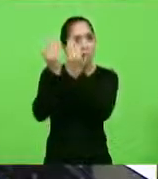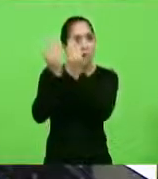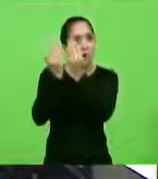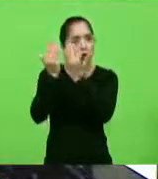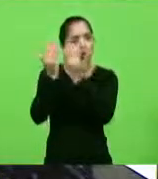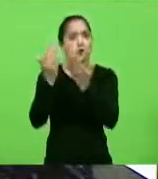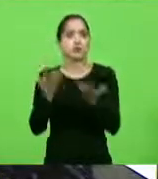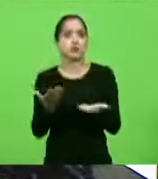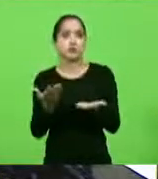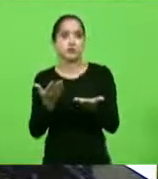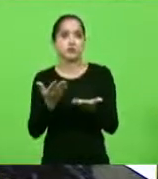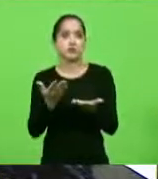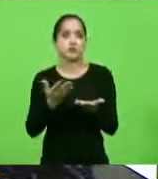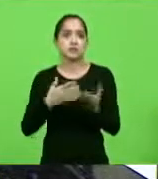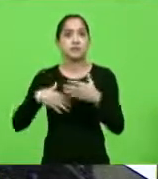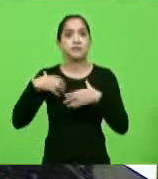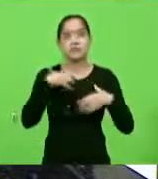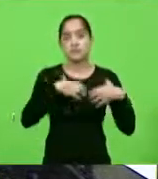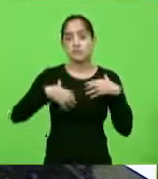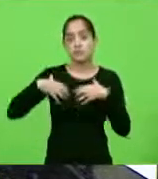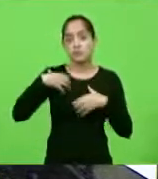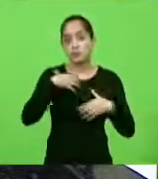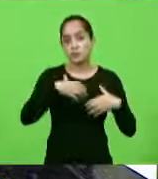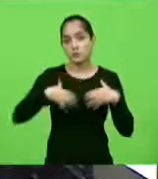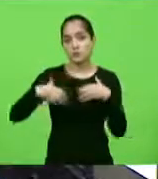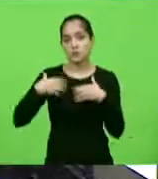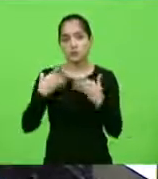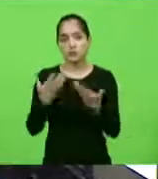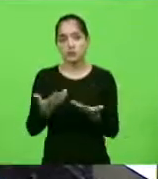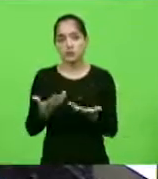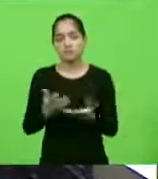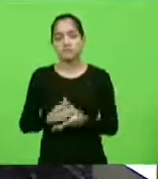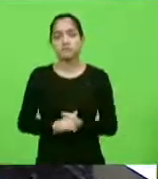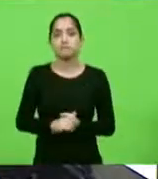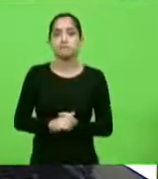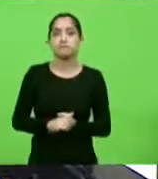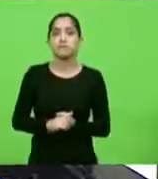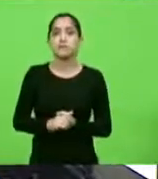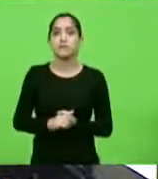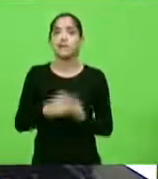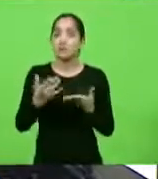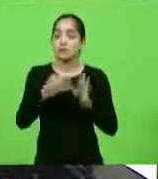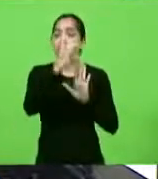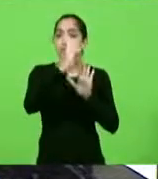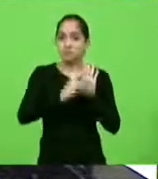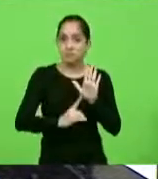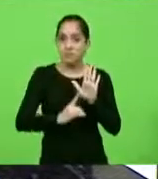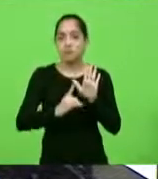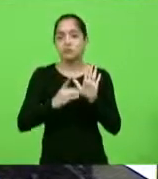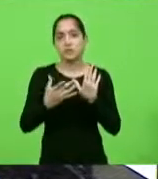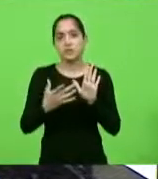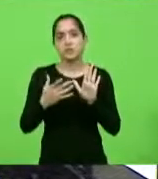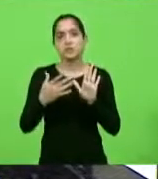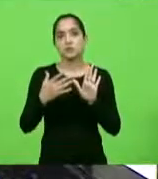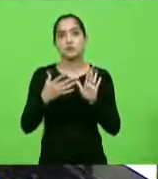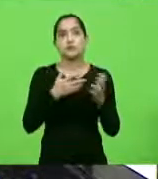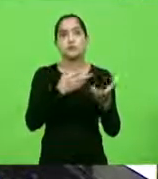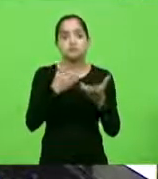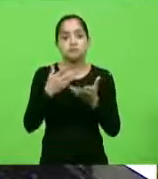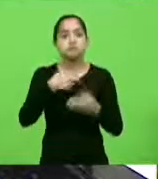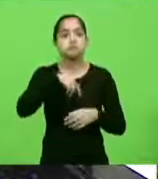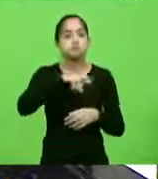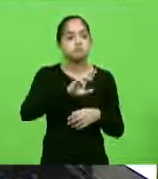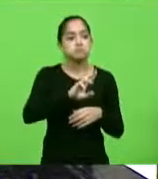sua cura para as suas angústias que lhe aflingem, para as suas aflições, e ele tem o direito, por isso, de procurar na